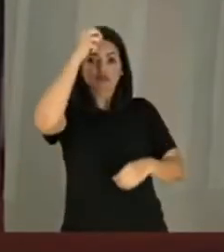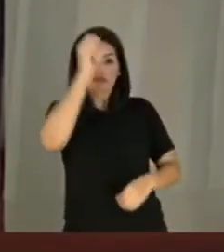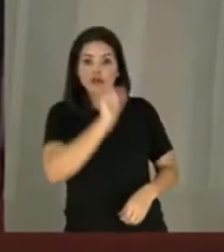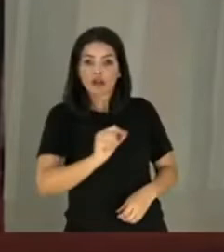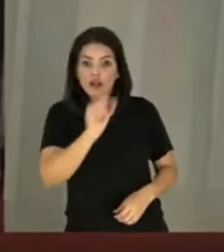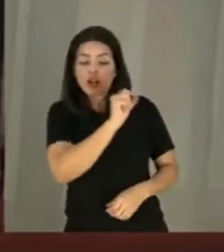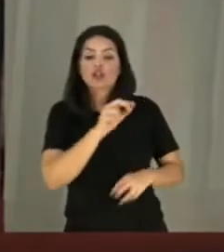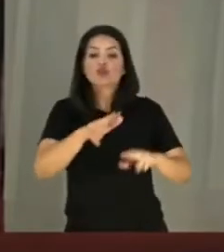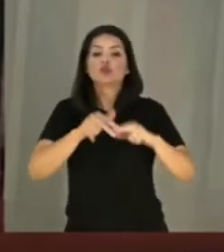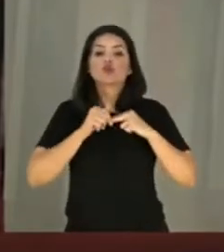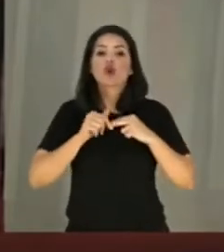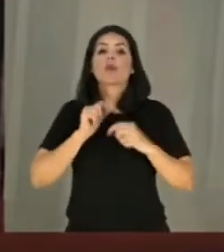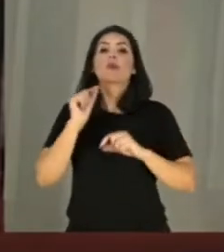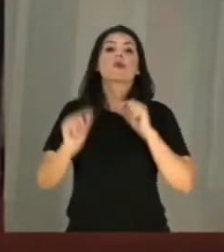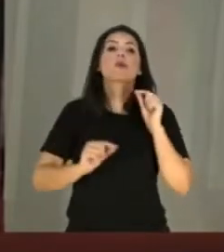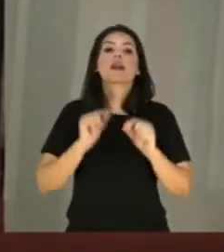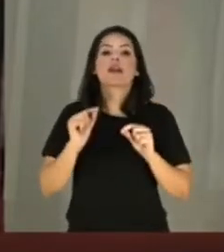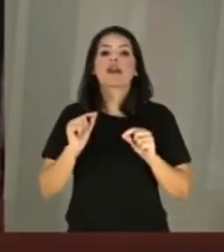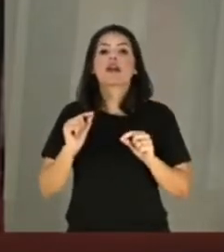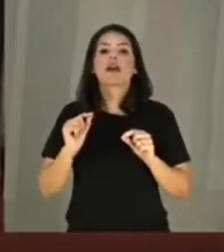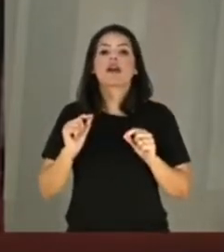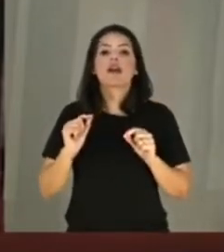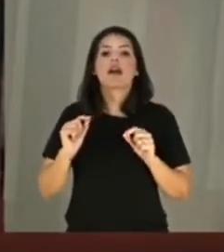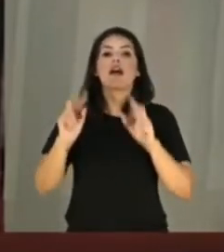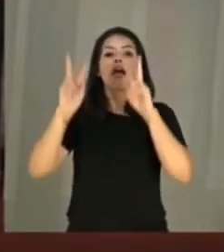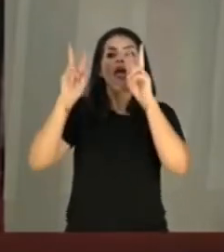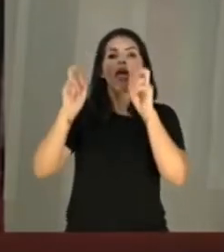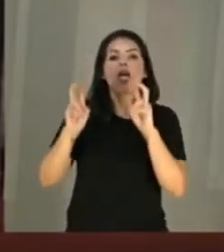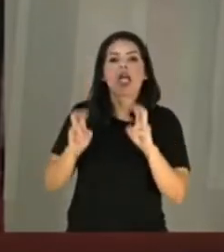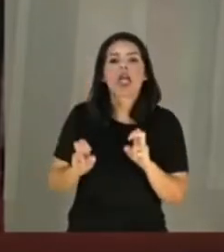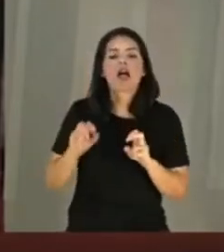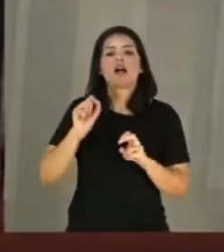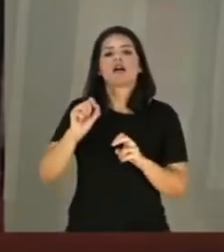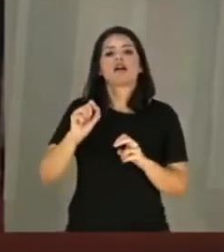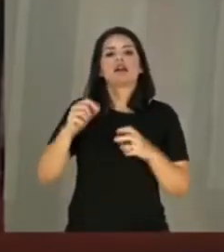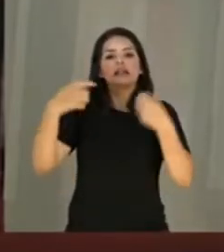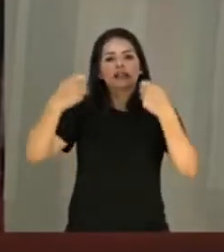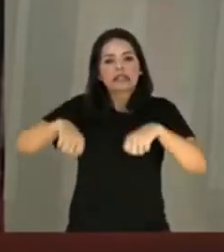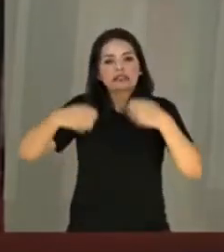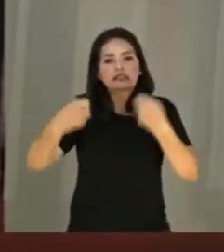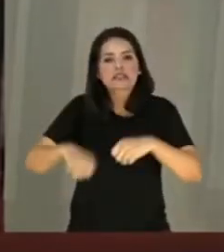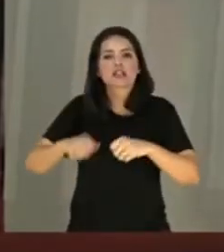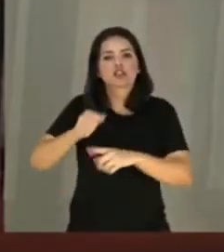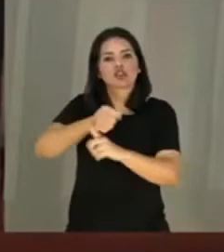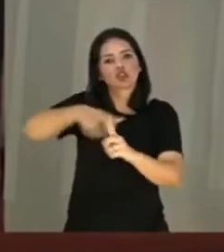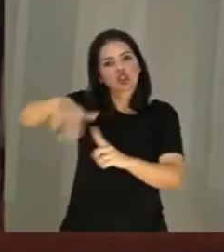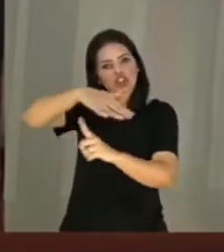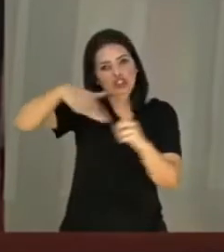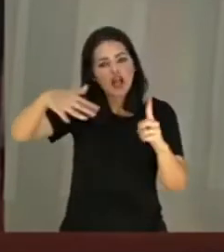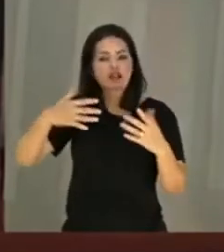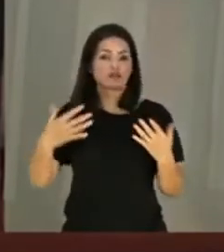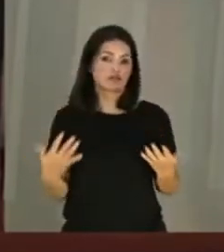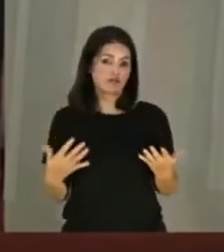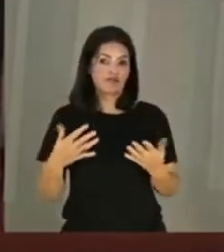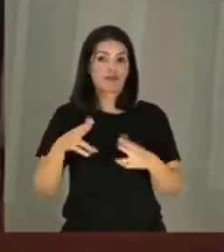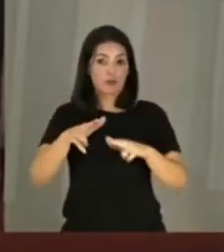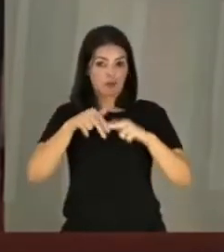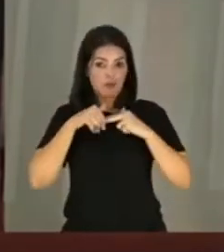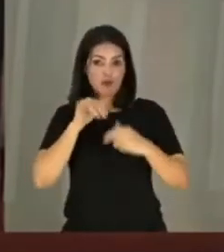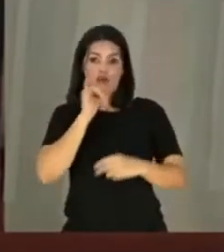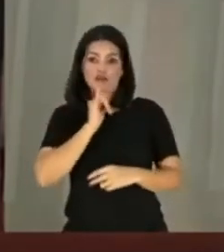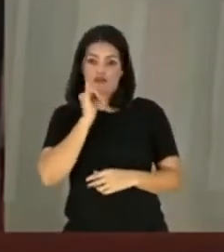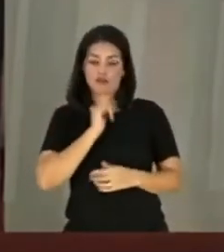respeito à possibilidade de incorporação de elementos mais adequados às demandas sociais e culturas locais. No que diz respeito